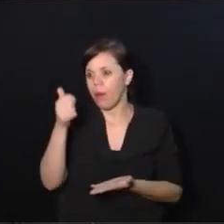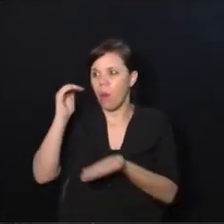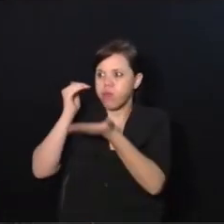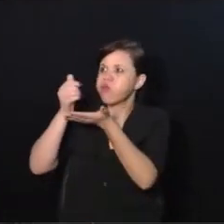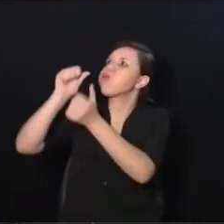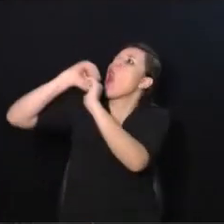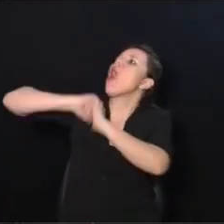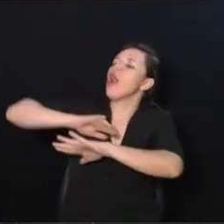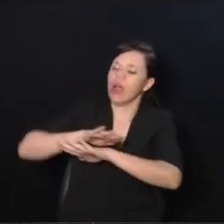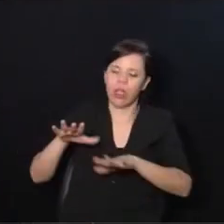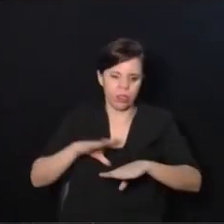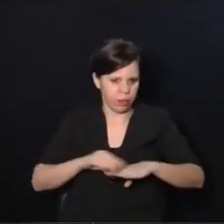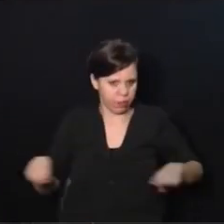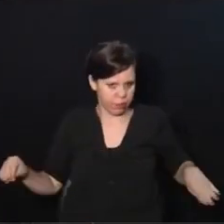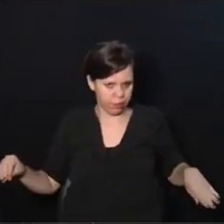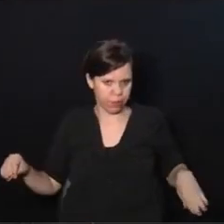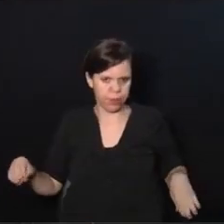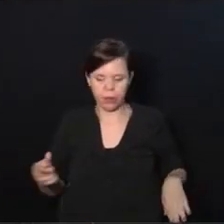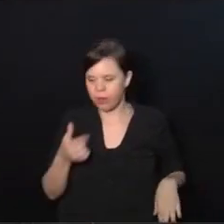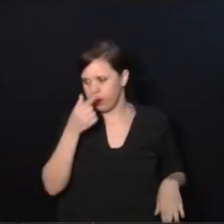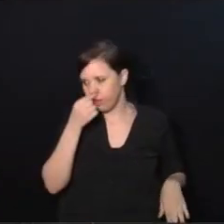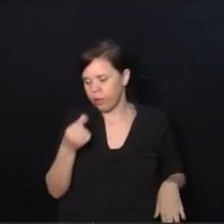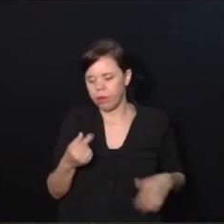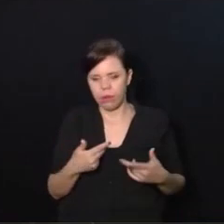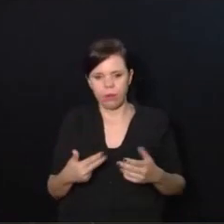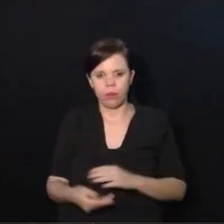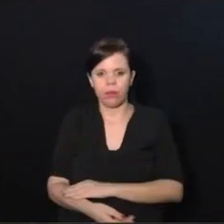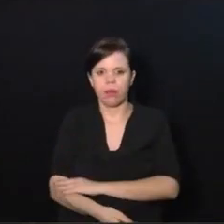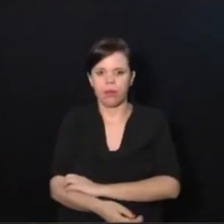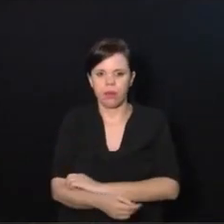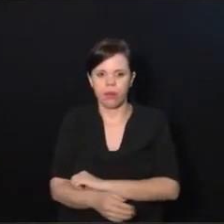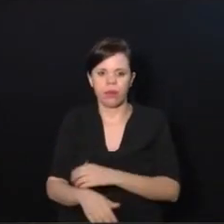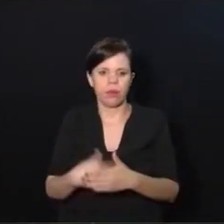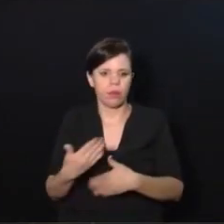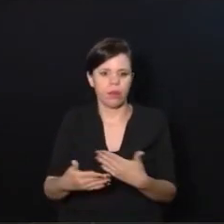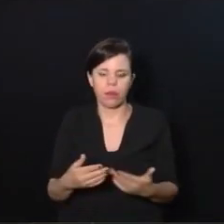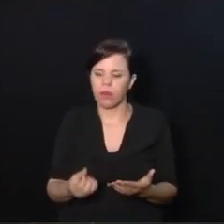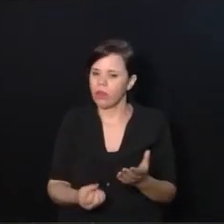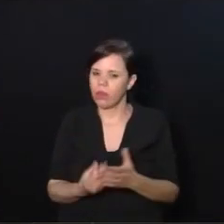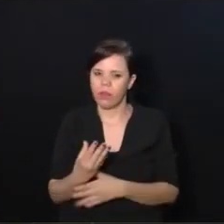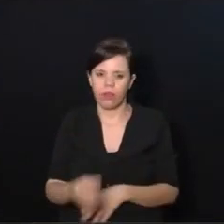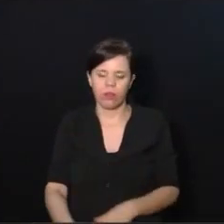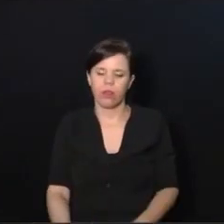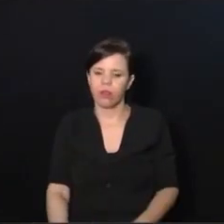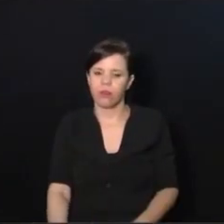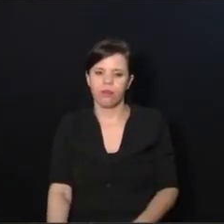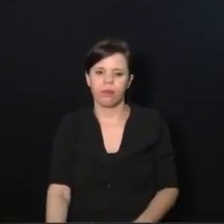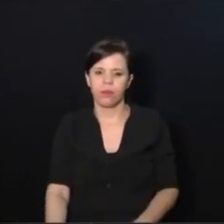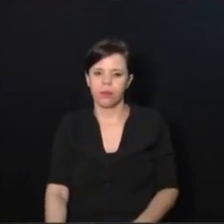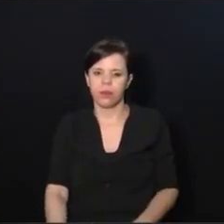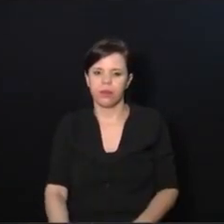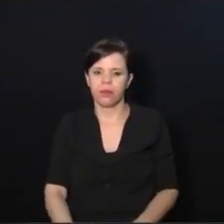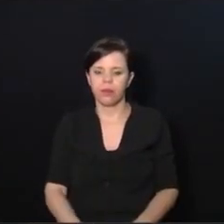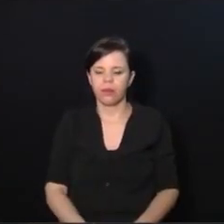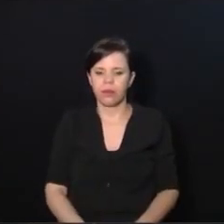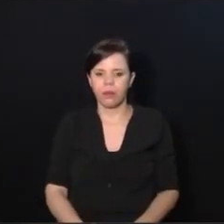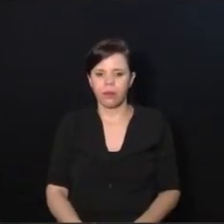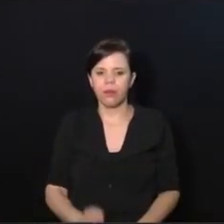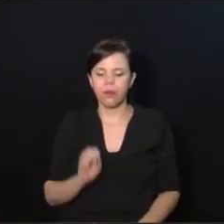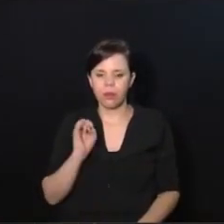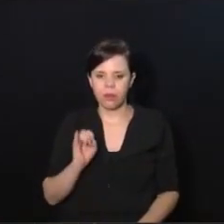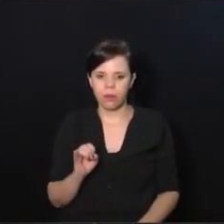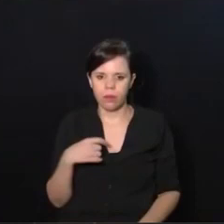achando que você vai ficar curado da gripe, resfriado, do raio que o parta no dia seguinte. Não é assim que a coisa funciona. Então, se a gente